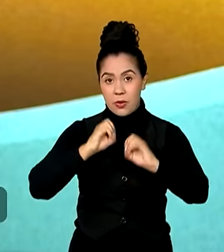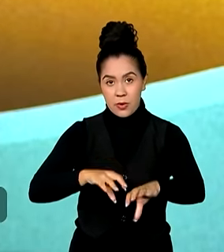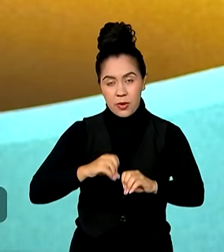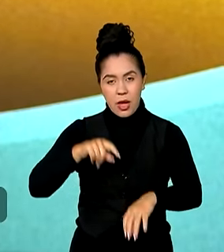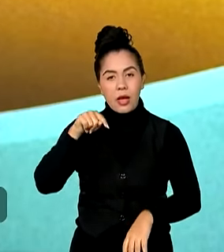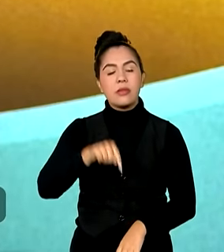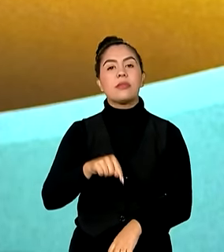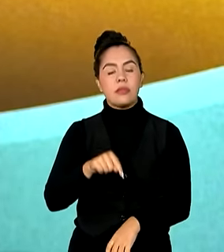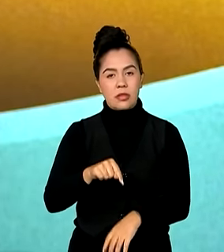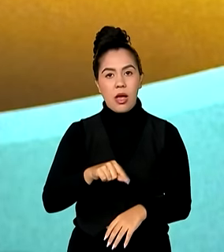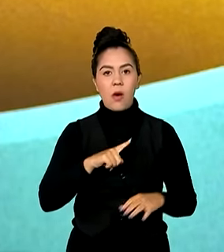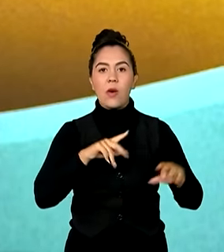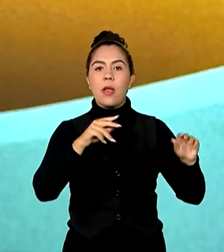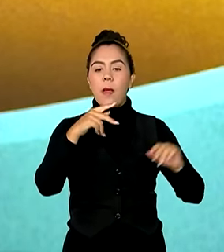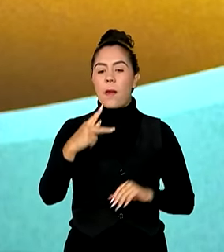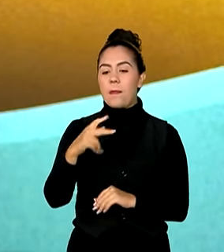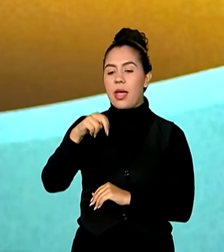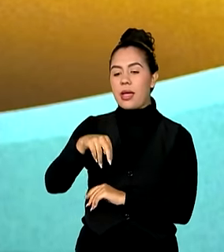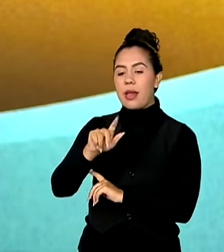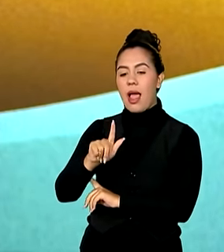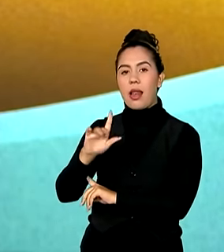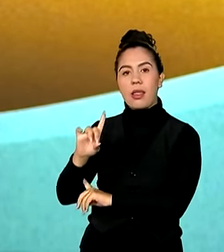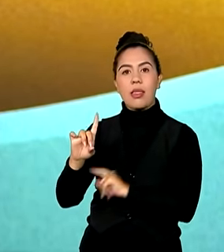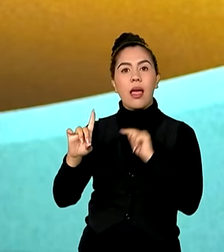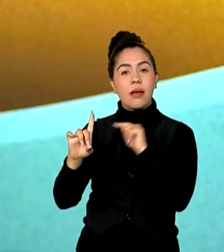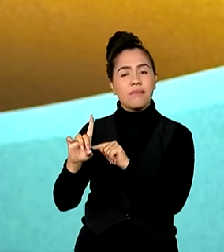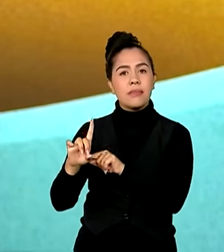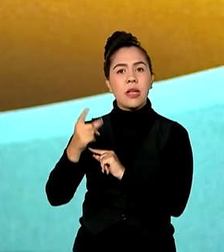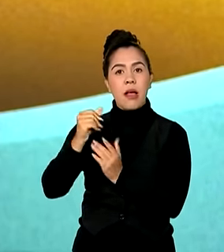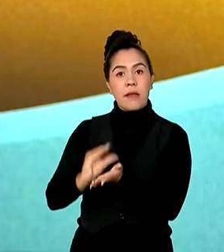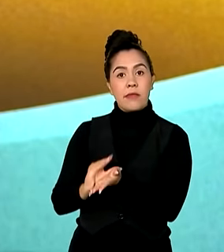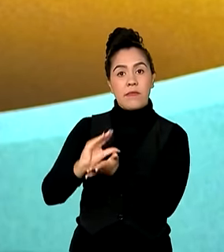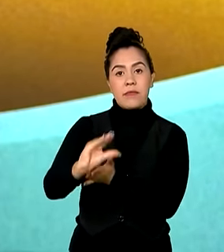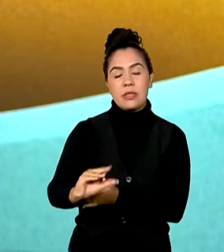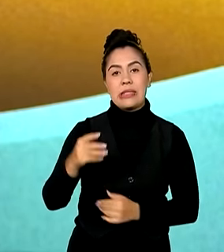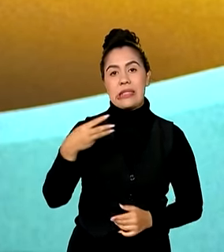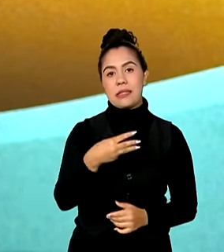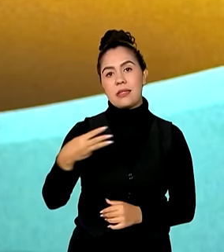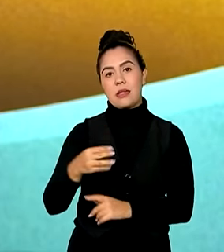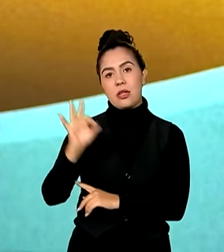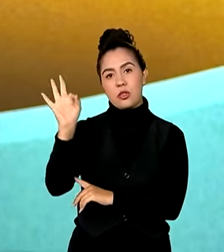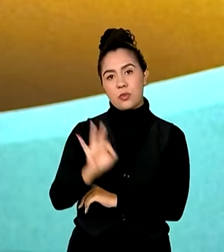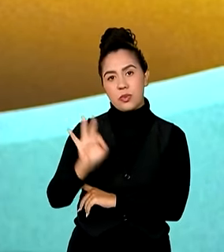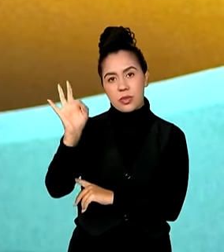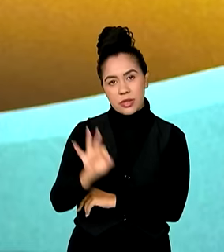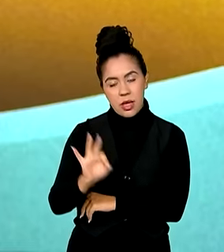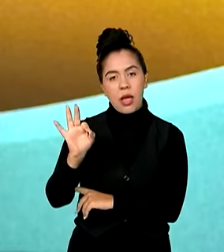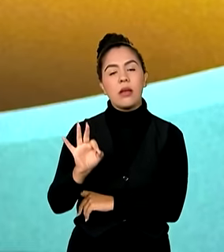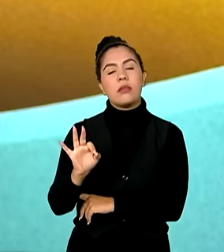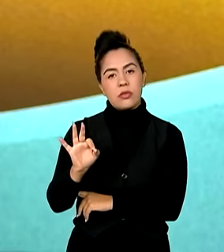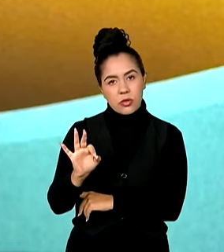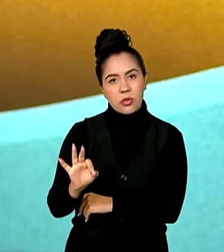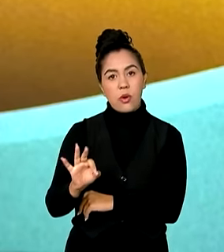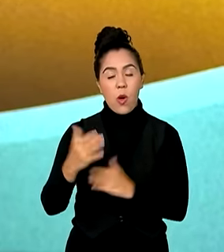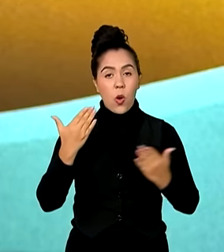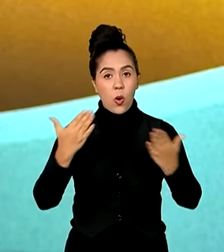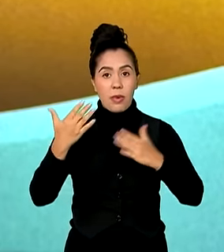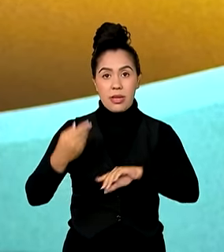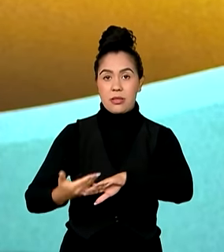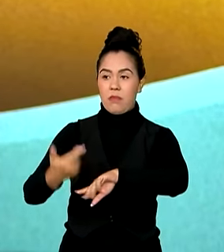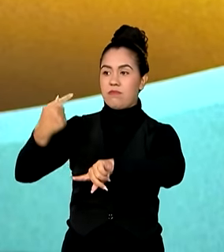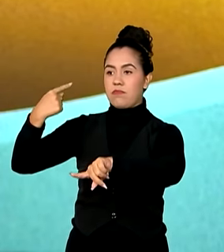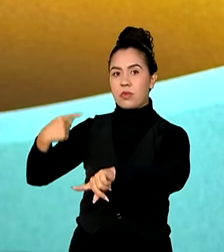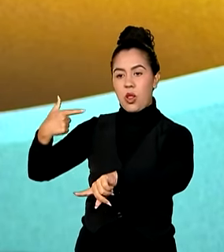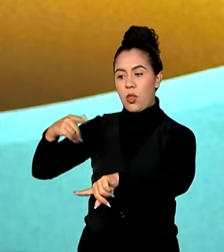Programa Nacional do Livro Didático, nós investimos 33% a mais de recursos comparado com o ano de 2022.